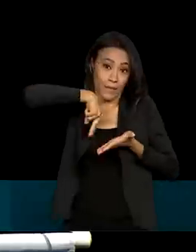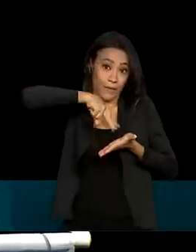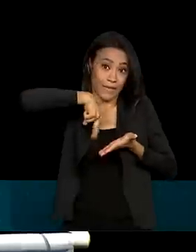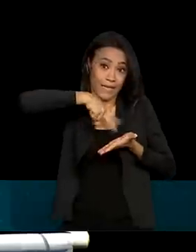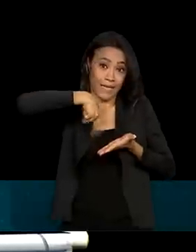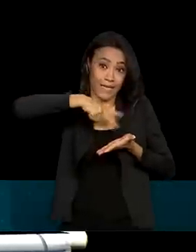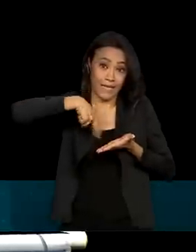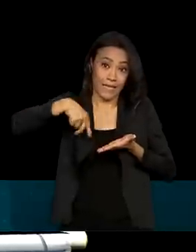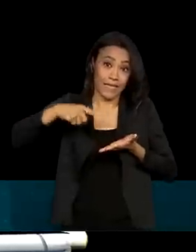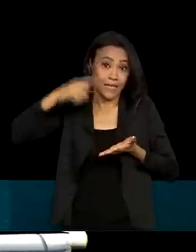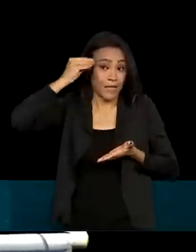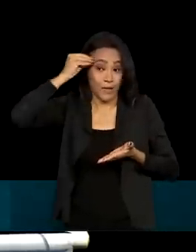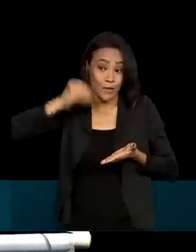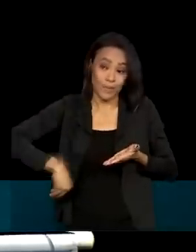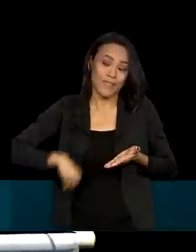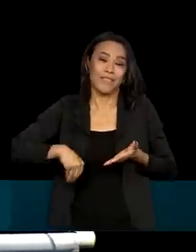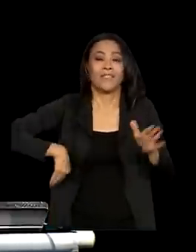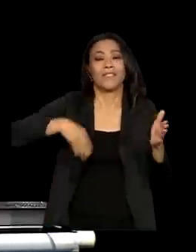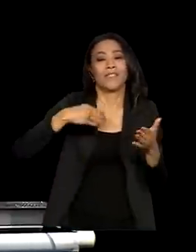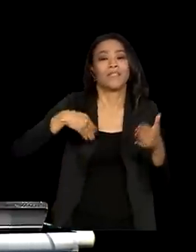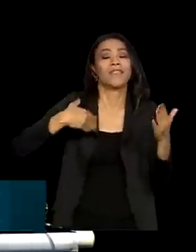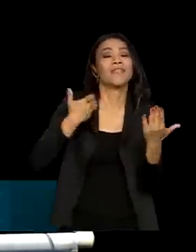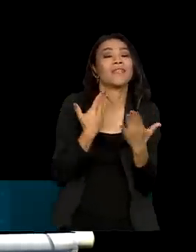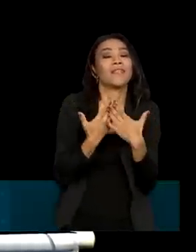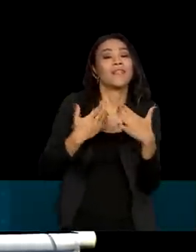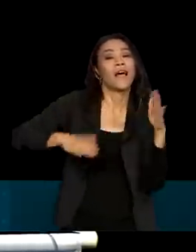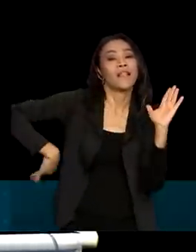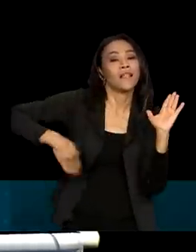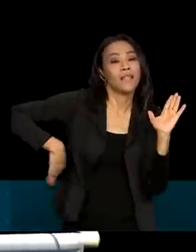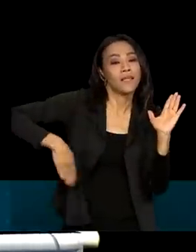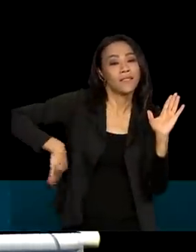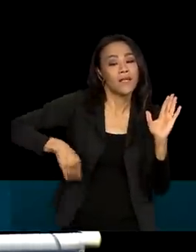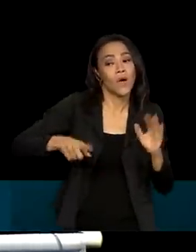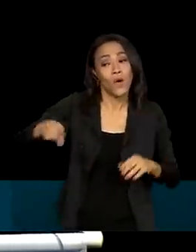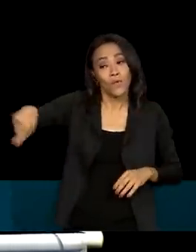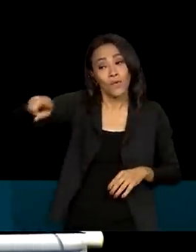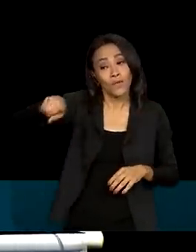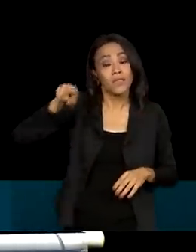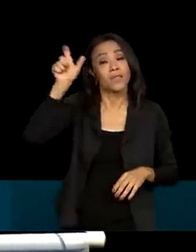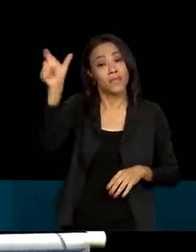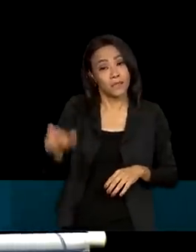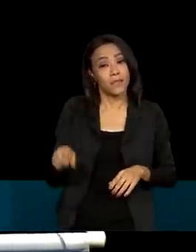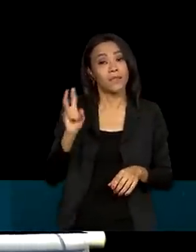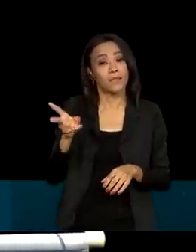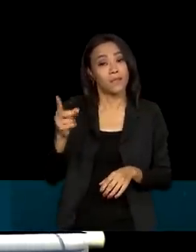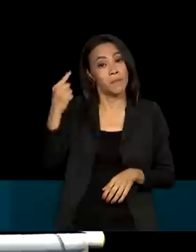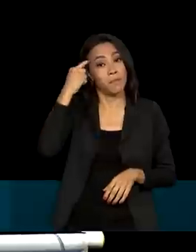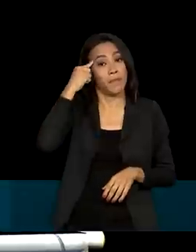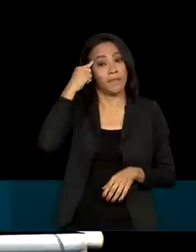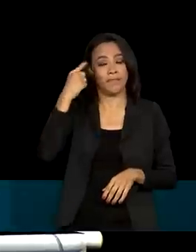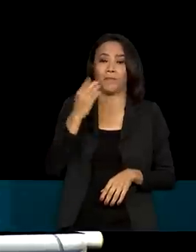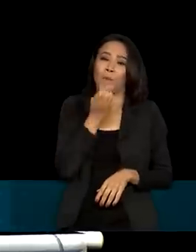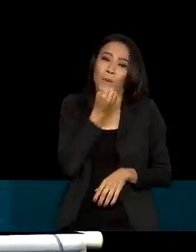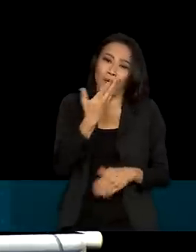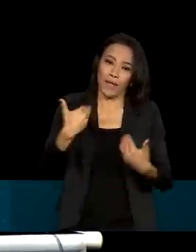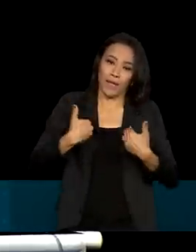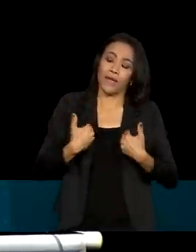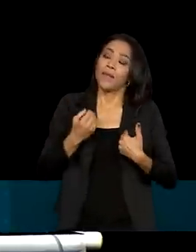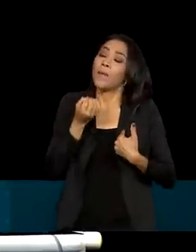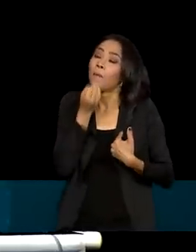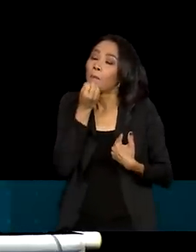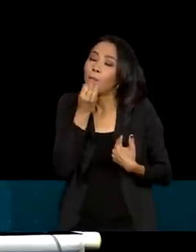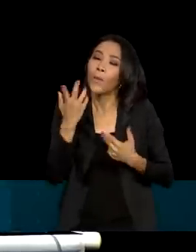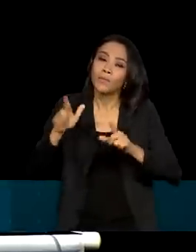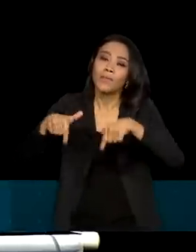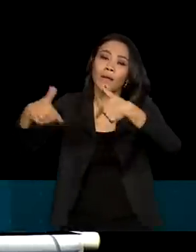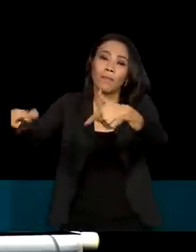até por não me deixar sair da aula de natação. Você sempre pensa no meu bem. Te desejo uma boa jornada e que você